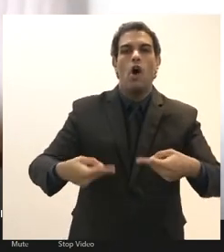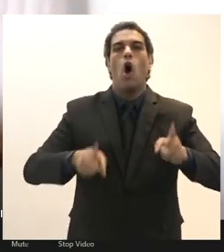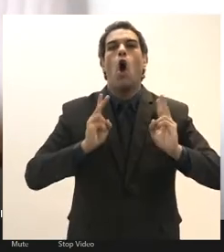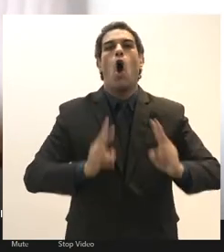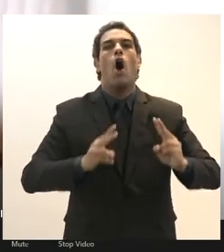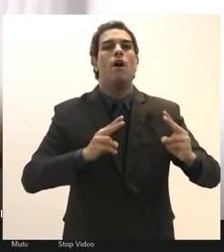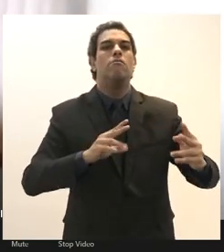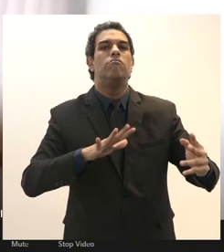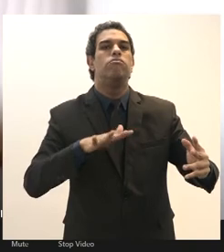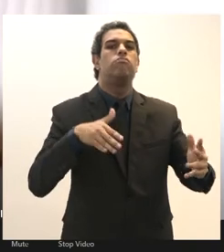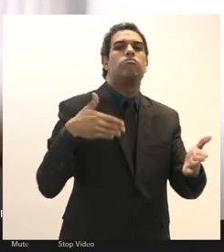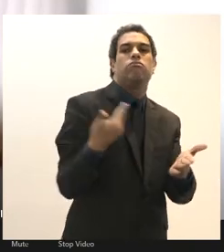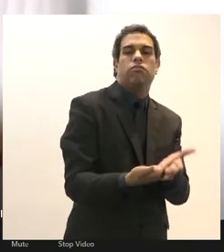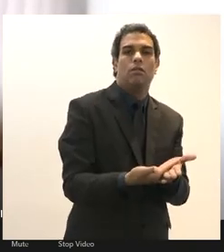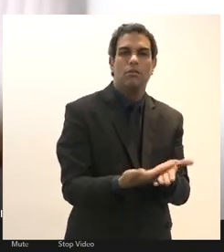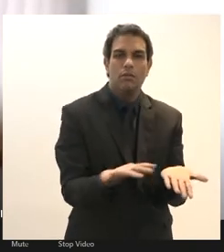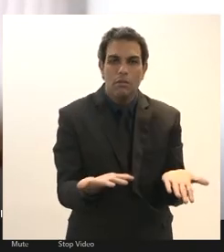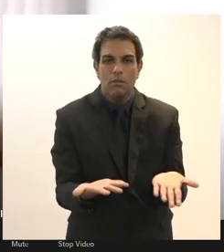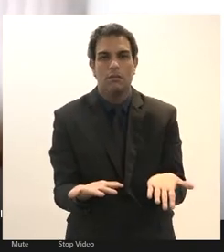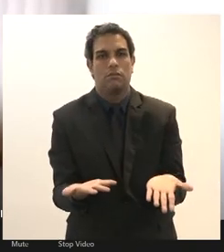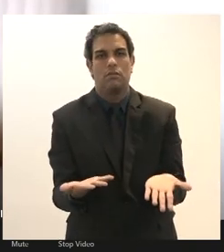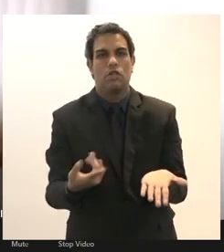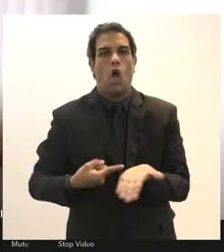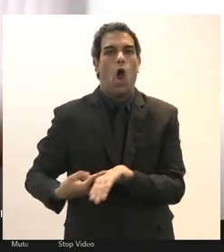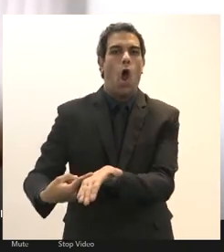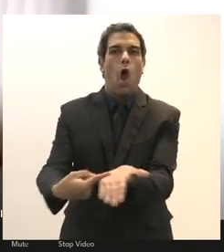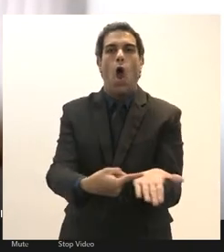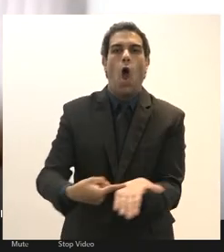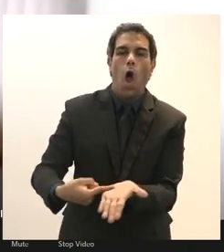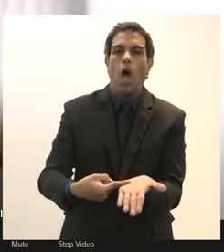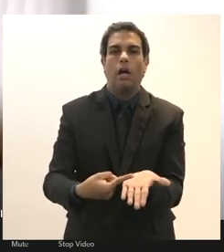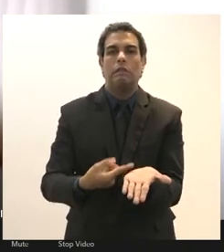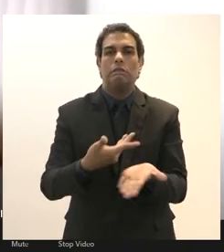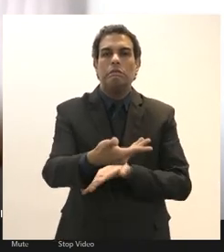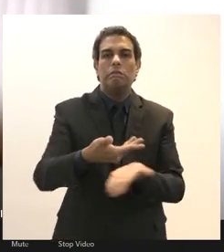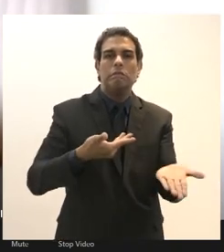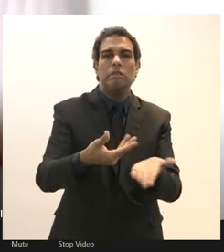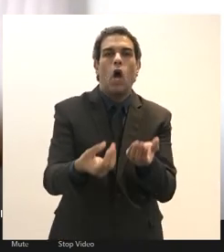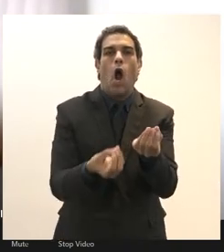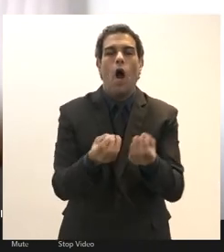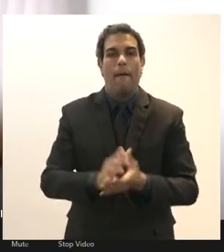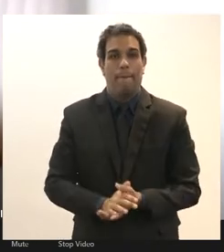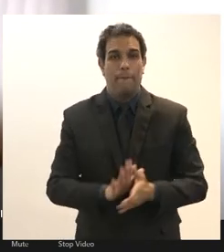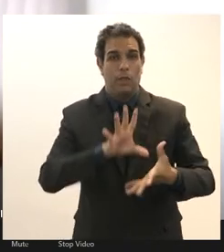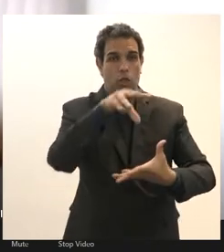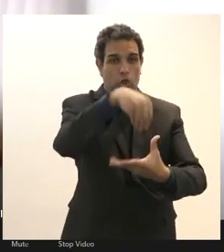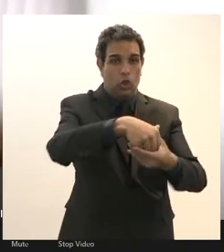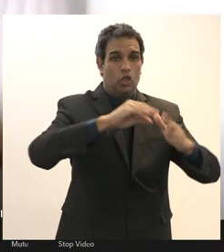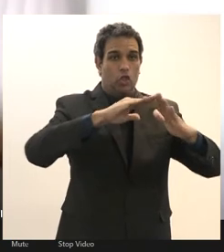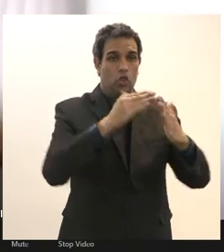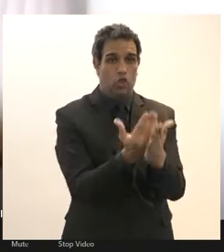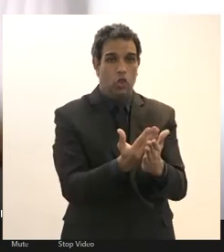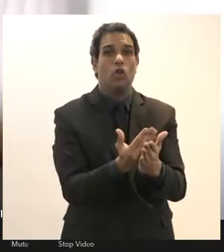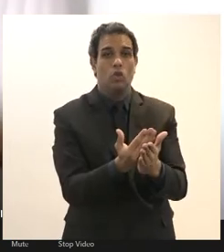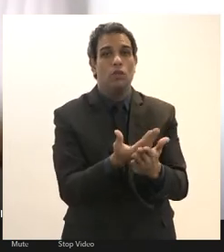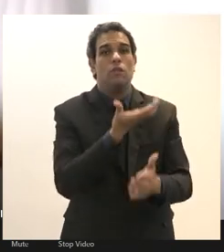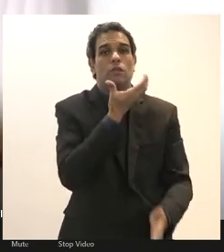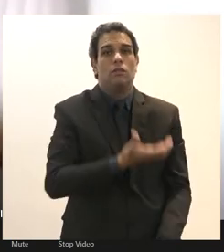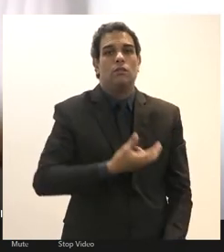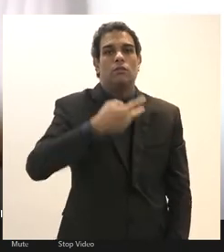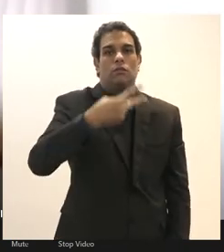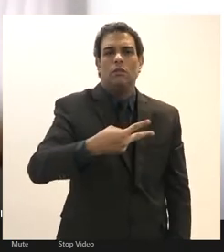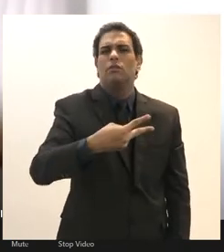a prática do compadrio a prática do clientelismo então um colégio como o Colégio Pedro II onde como várias outras